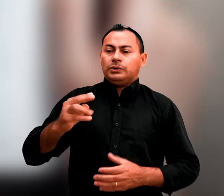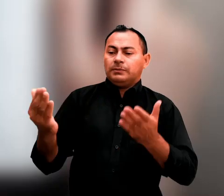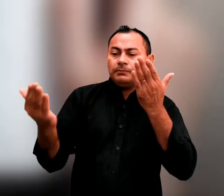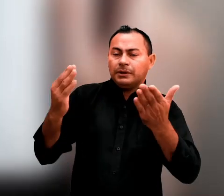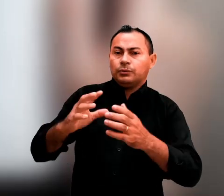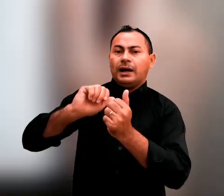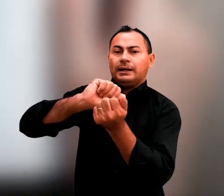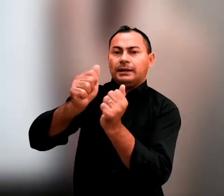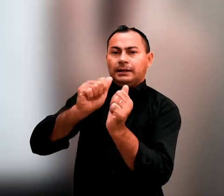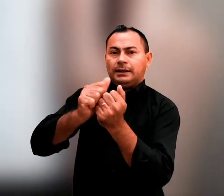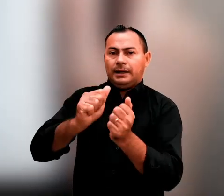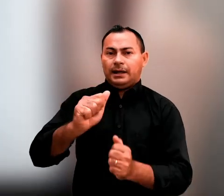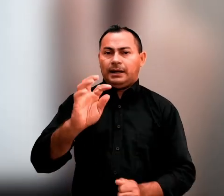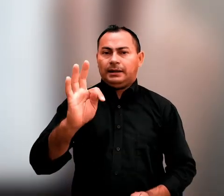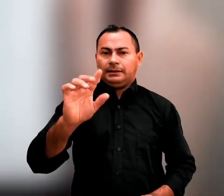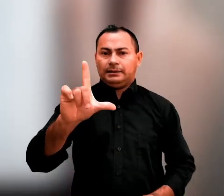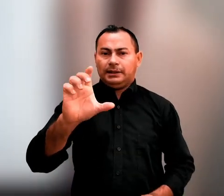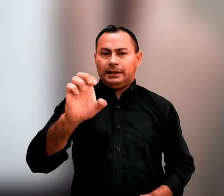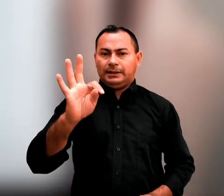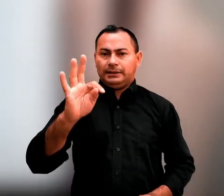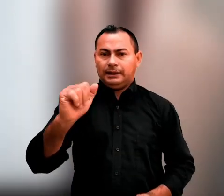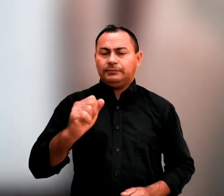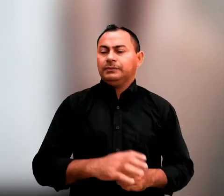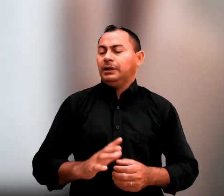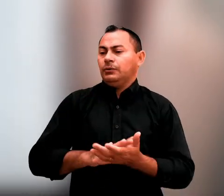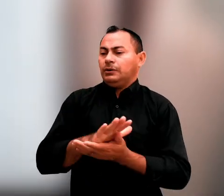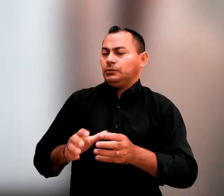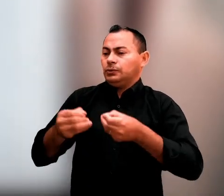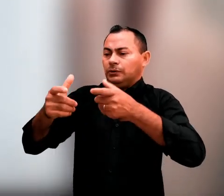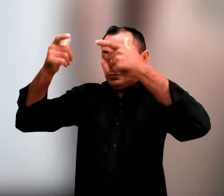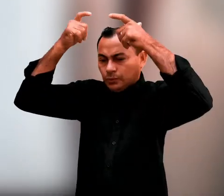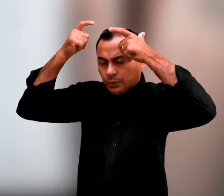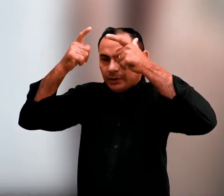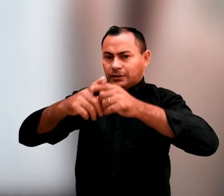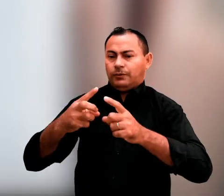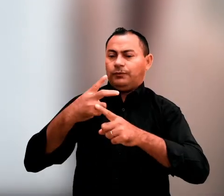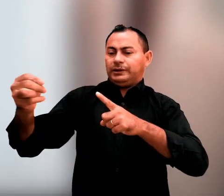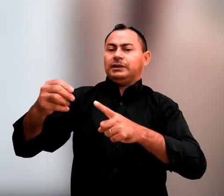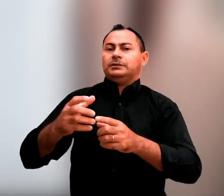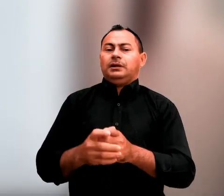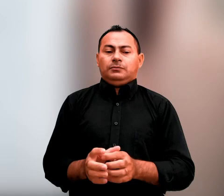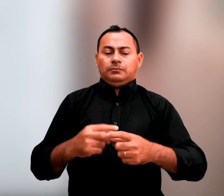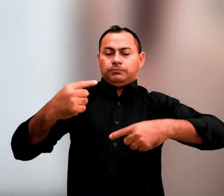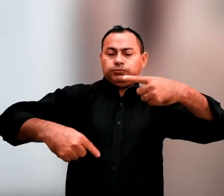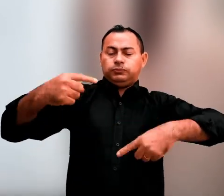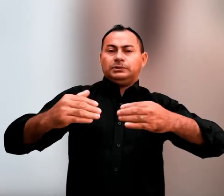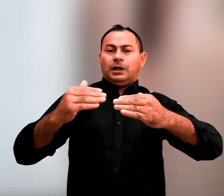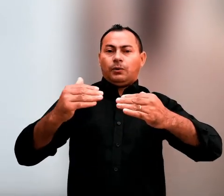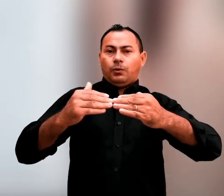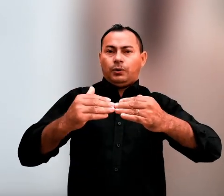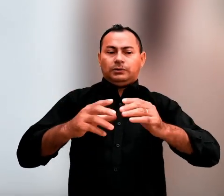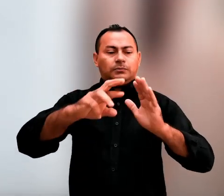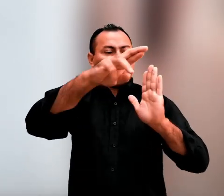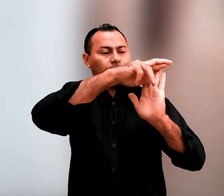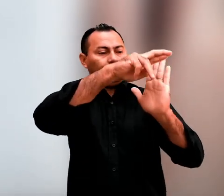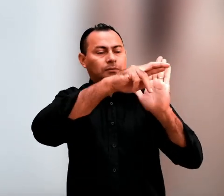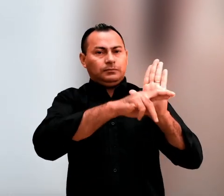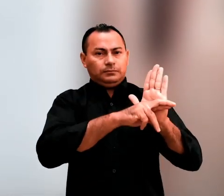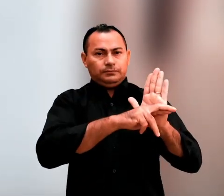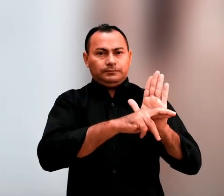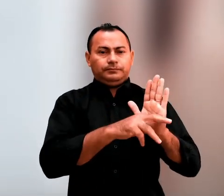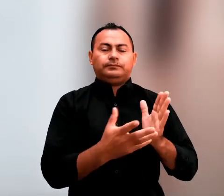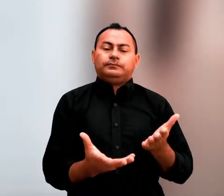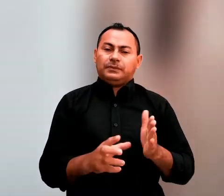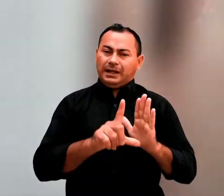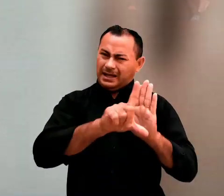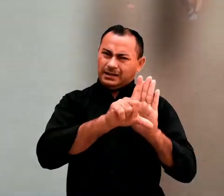de um atleta, dizendo assim, Nenhum atleta é coroado como vencedor se não competir de acordo com as regras.